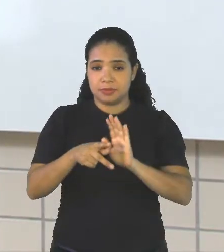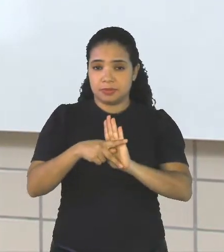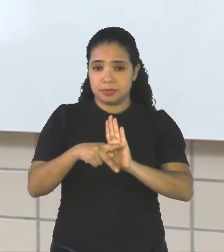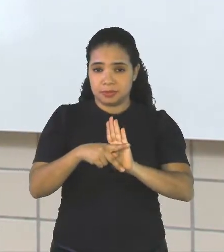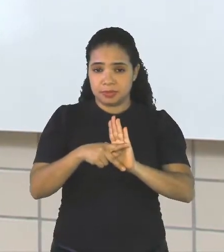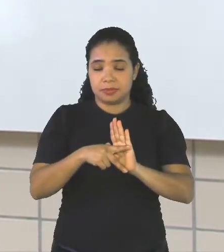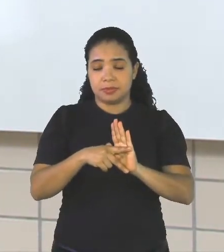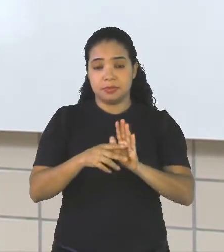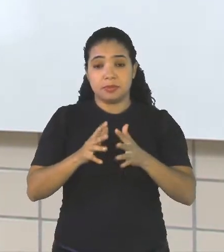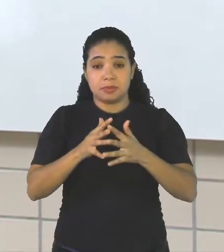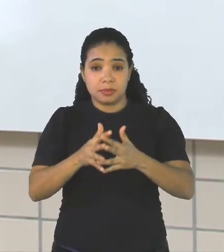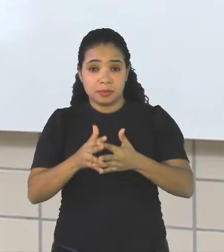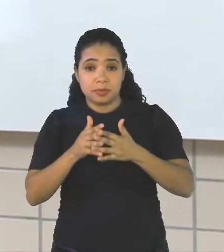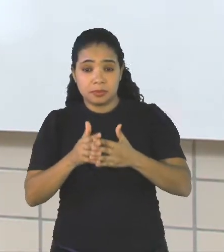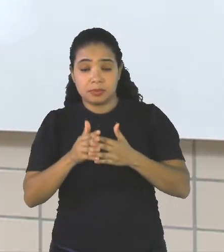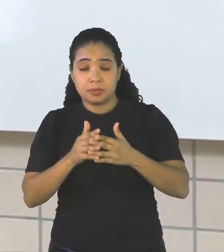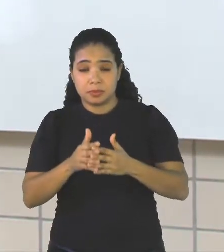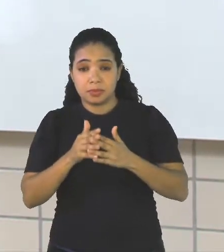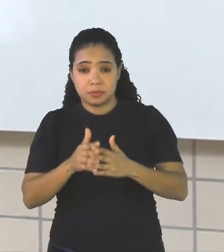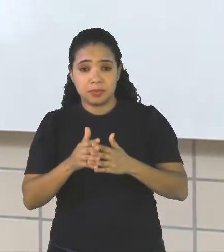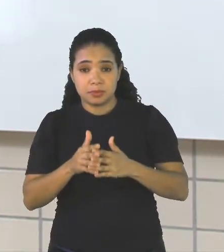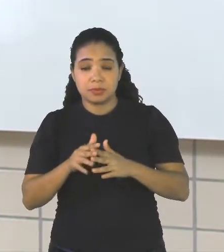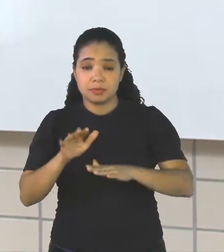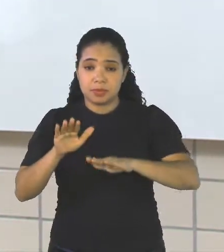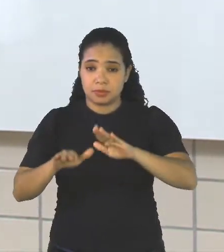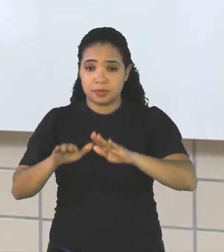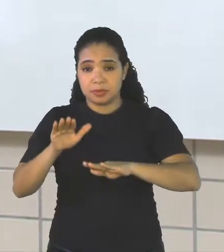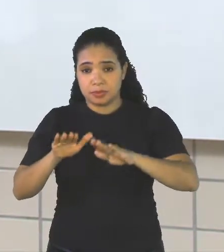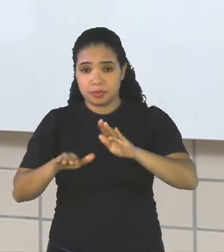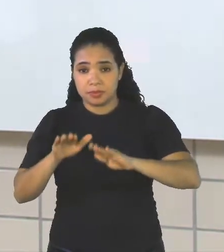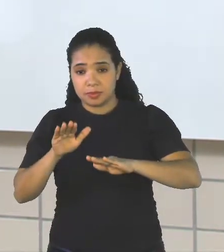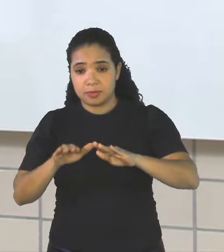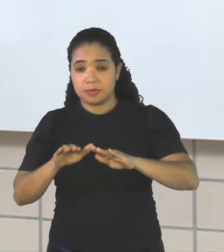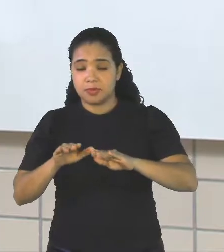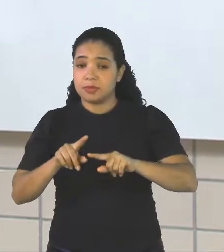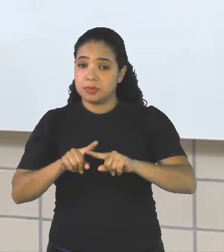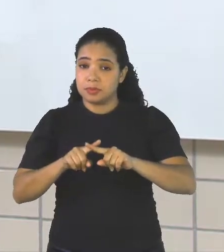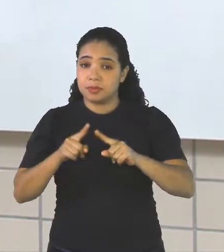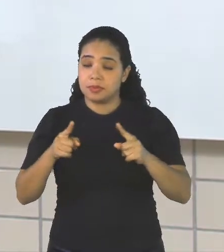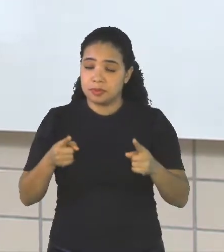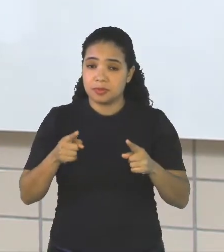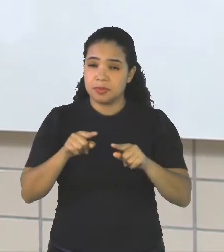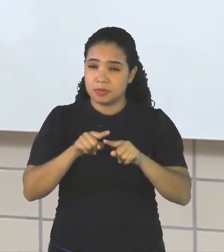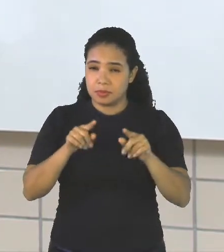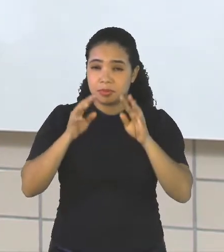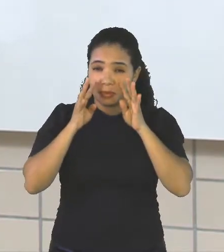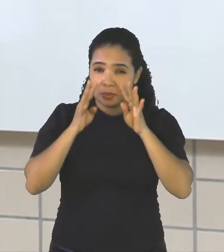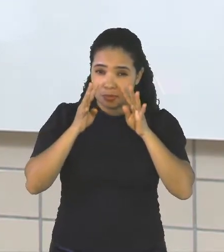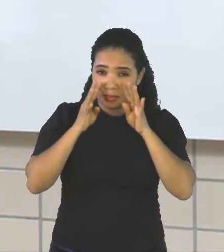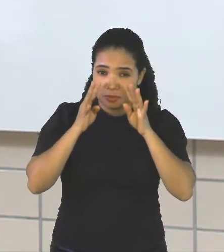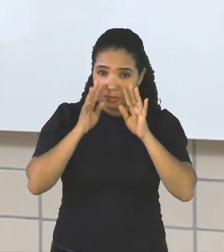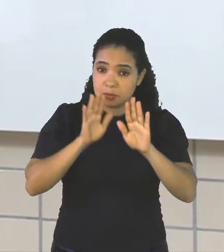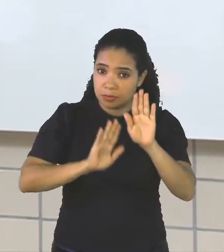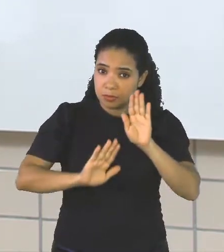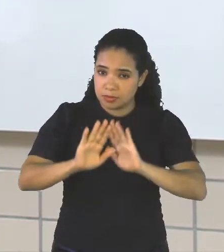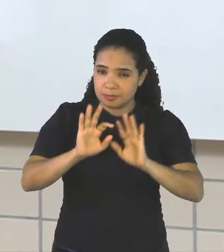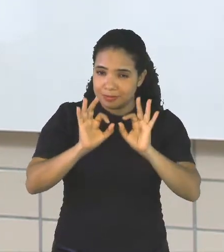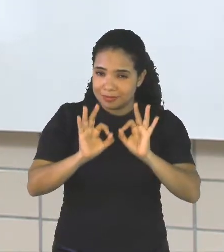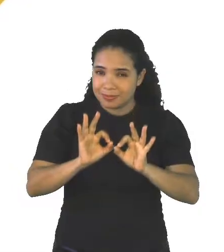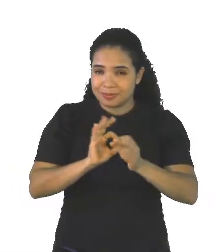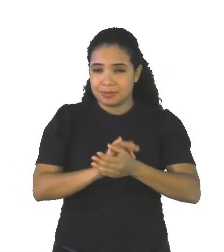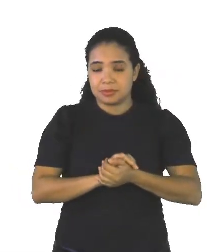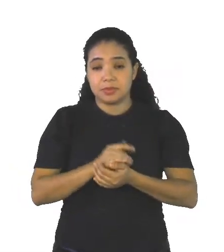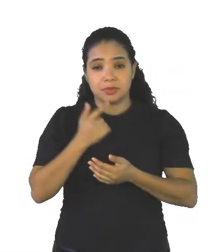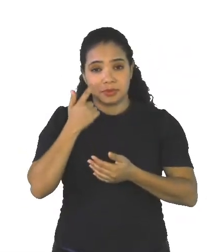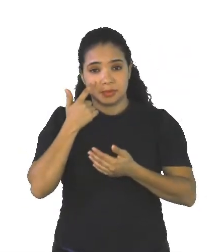confundidos às vezes, mas precisam tomar bastante atenção, alright? Vamos falar da